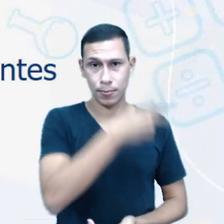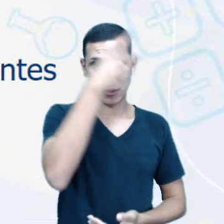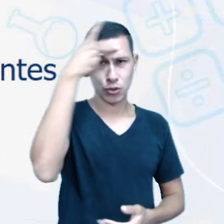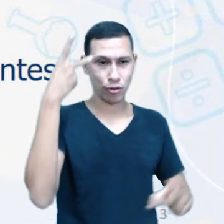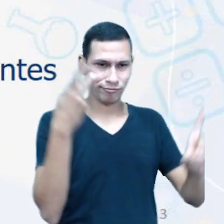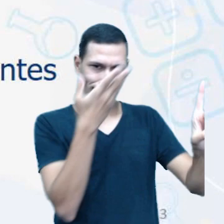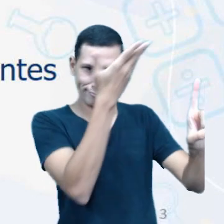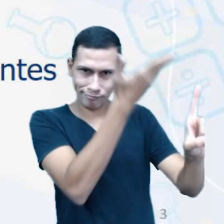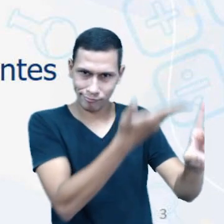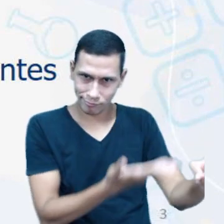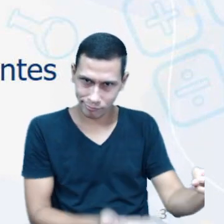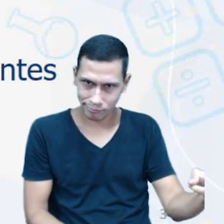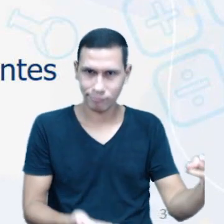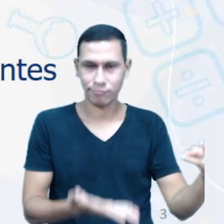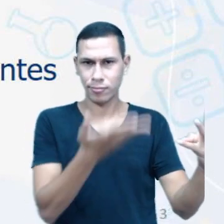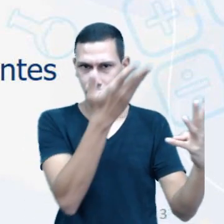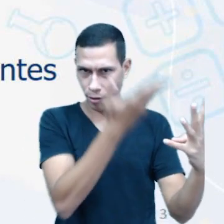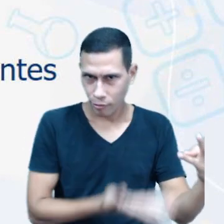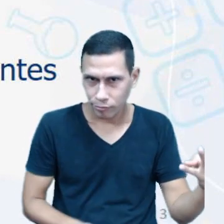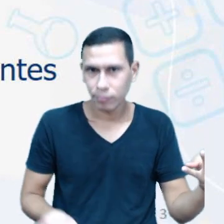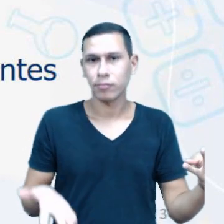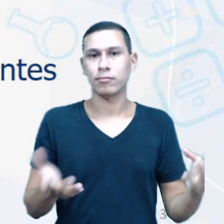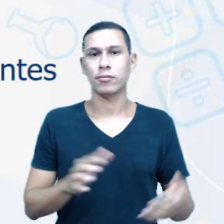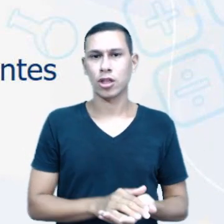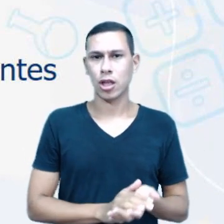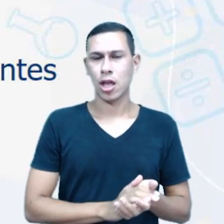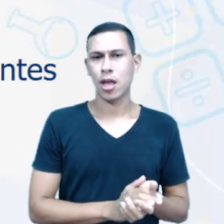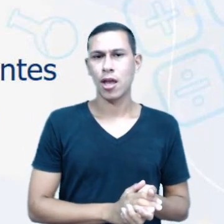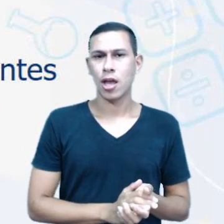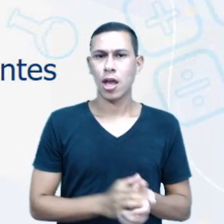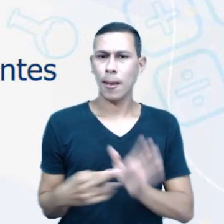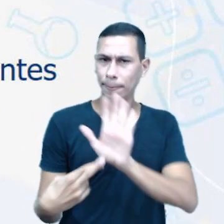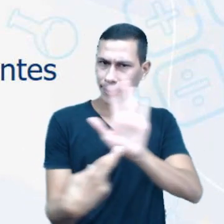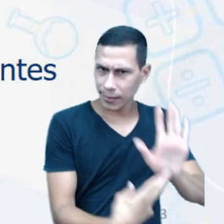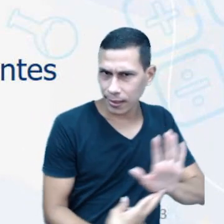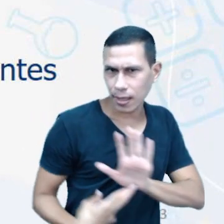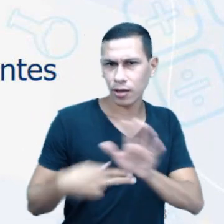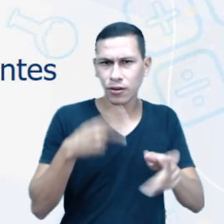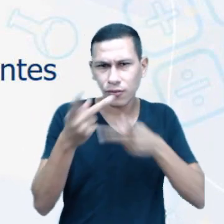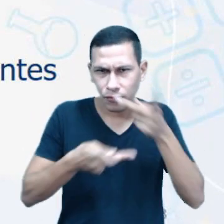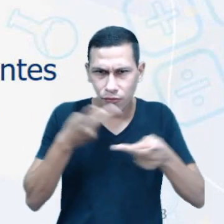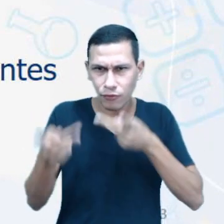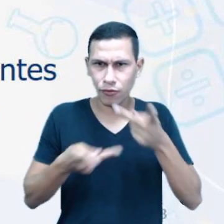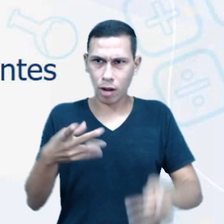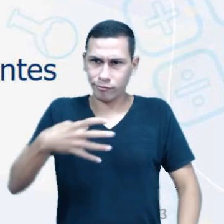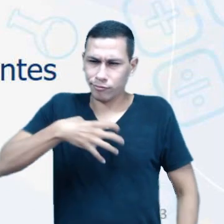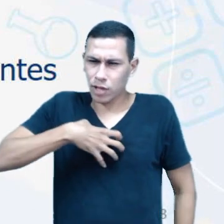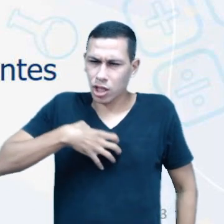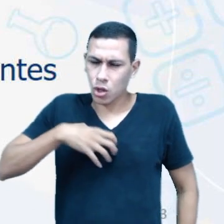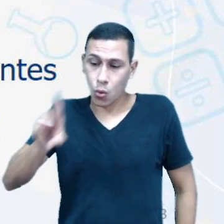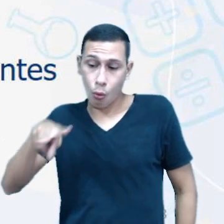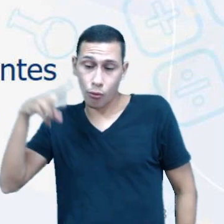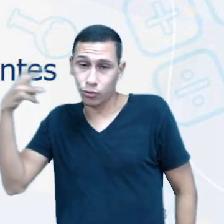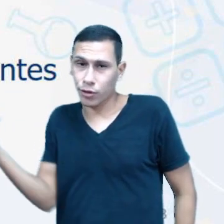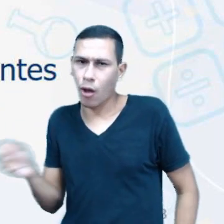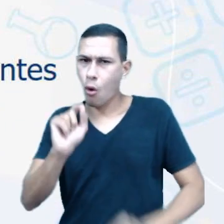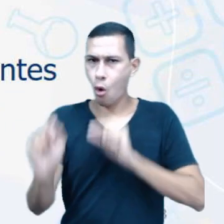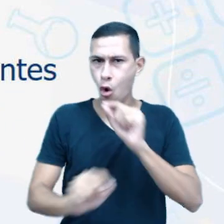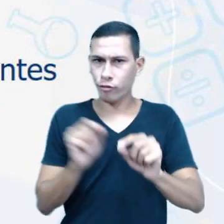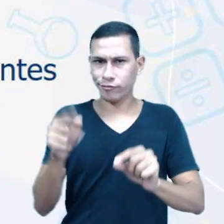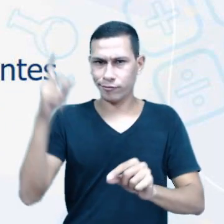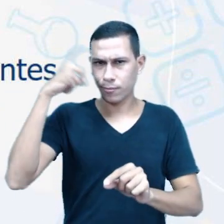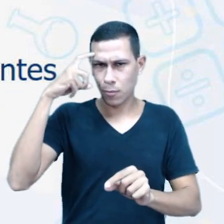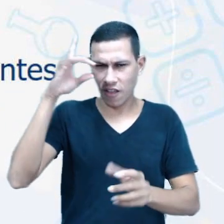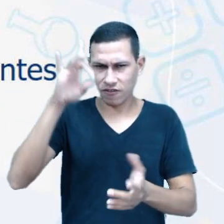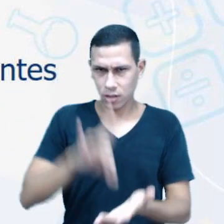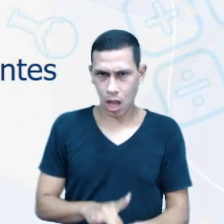representados estão dizendo coisas com sentido contrário ao que realmente pensam. Observem lá, nós temos